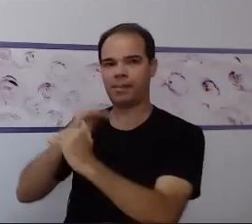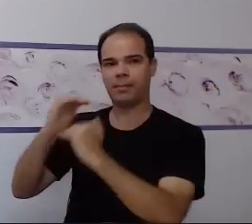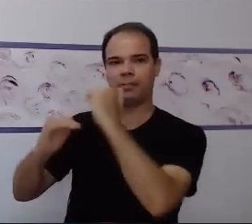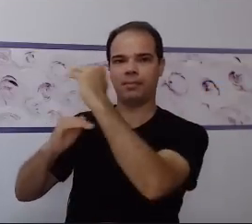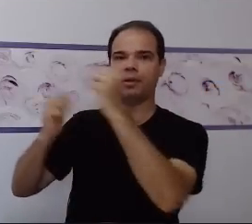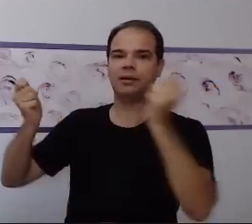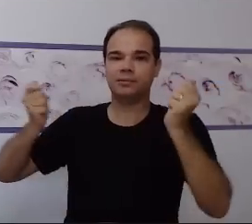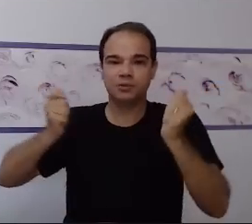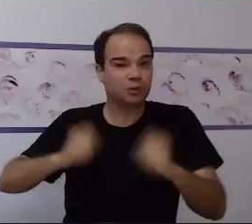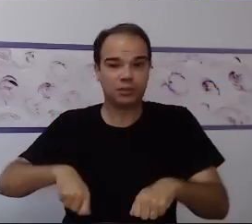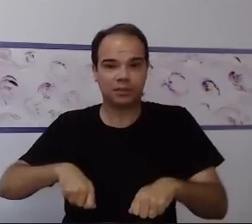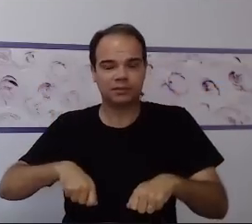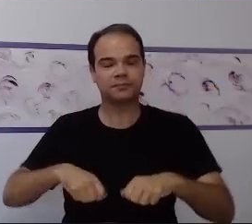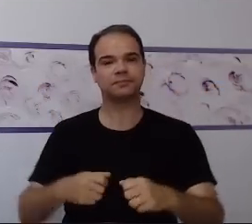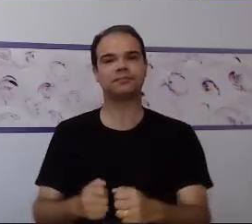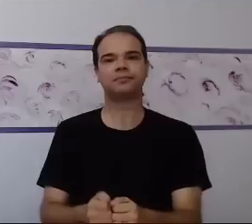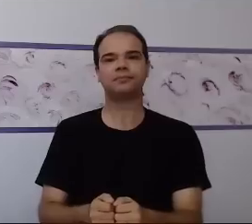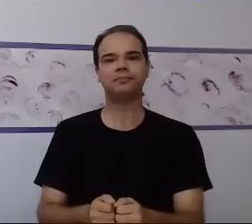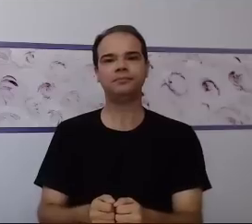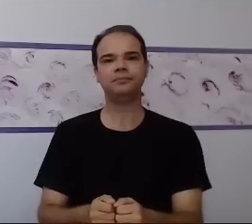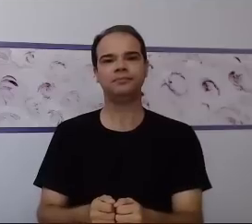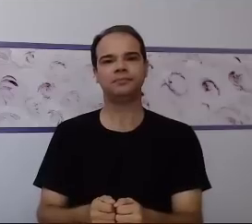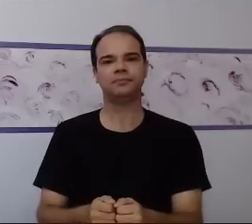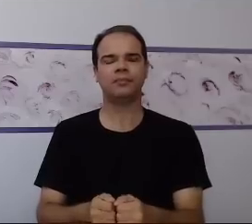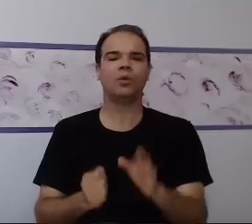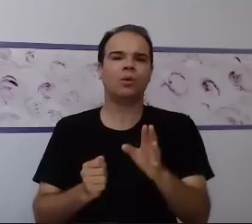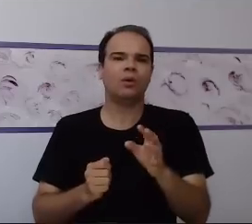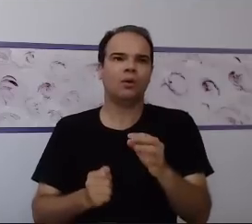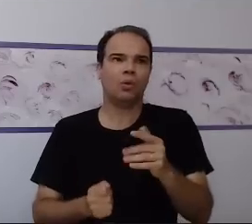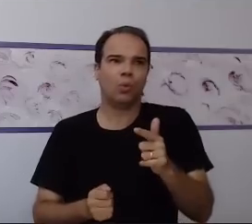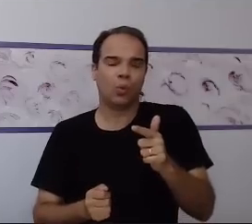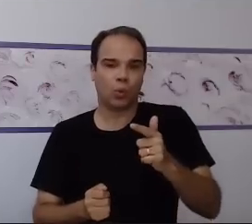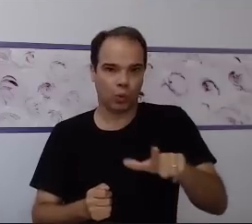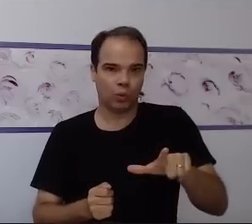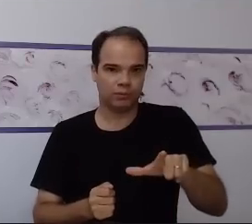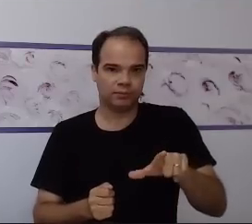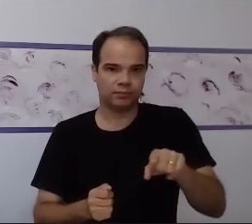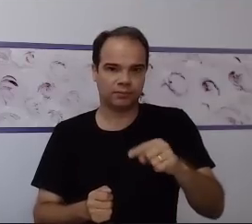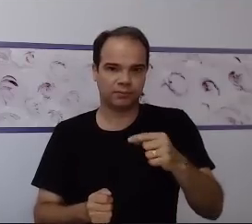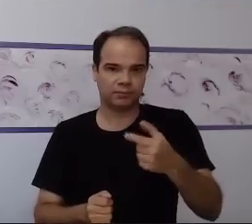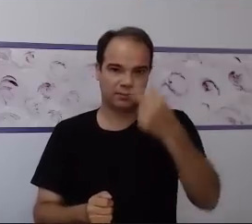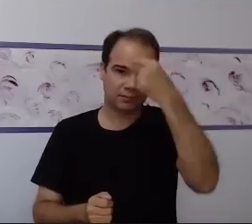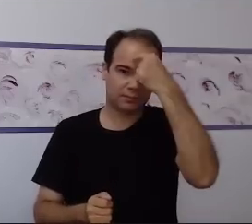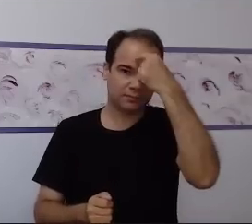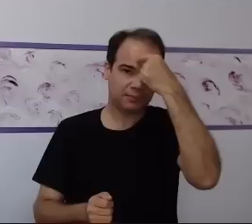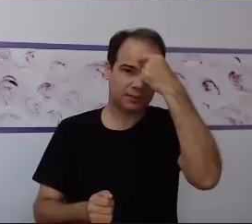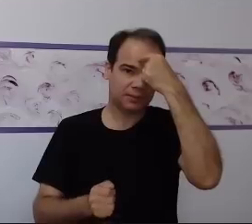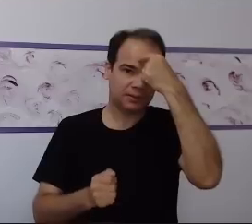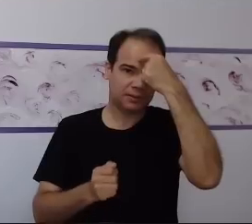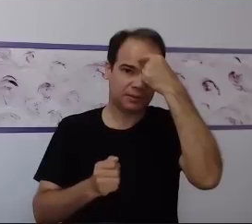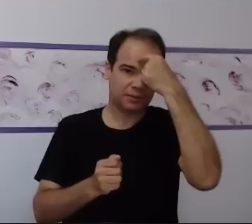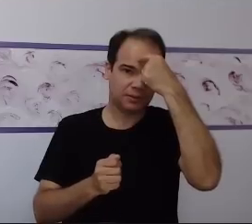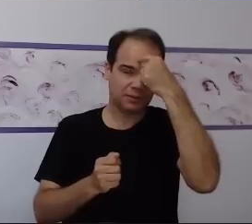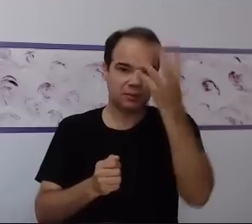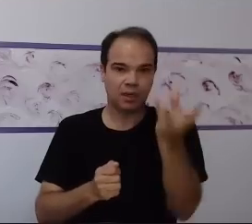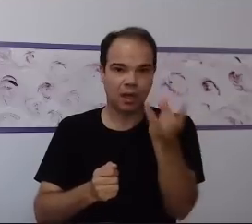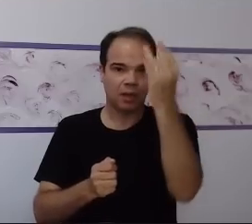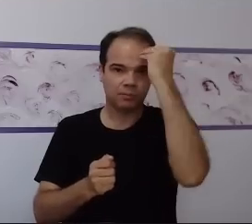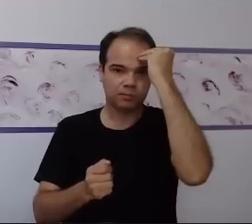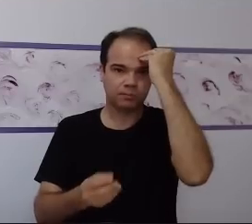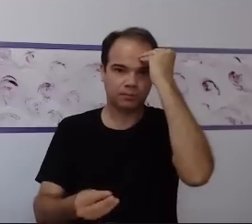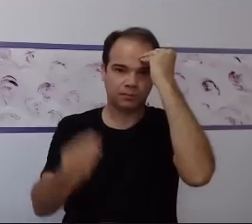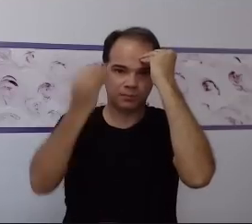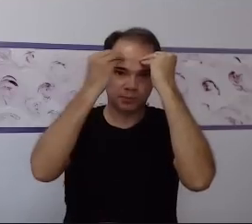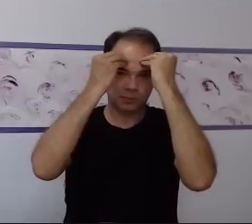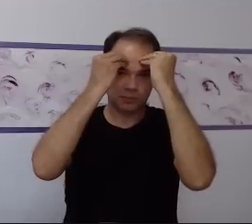falar, nós temos um processo de armazenamento que todo ser humano tem. Chega no final do